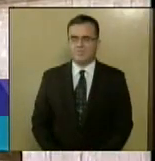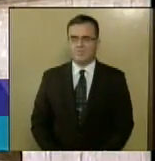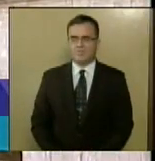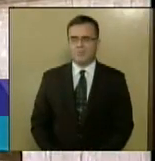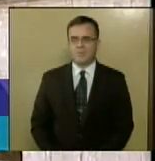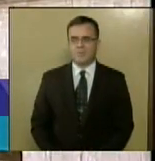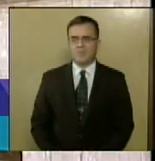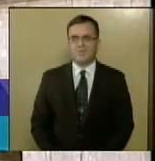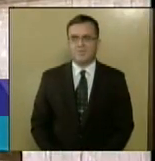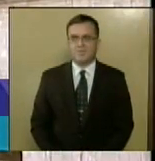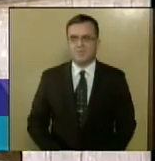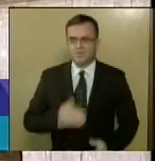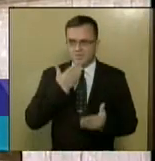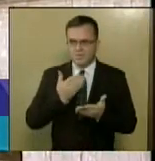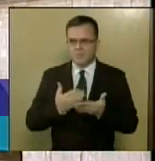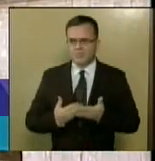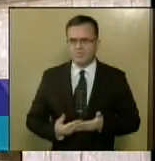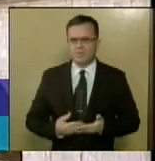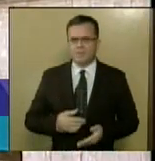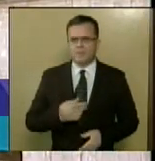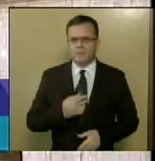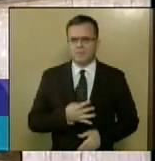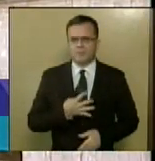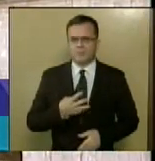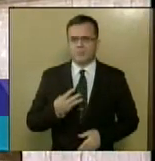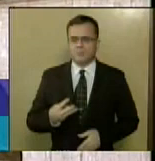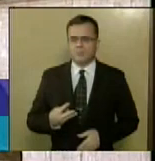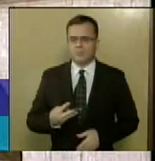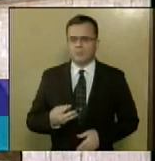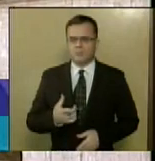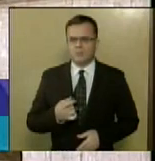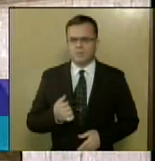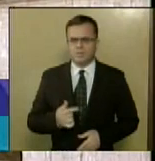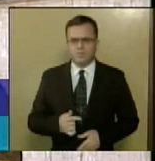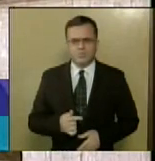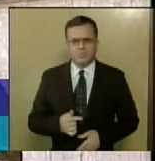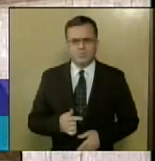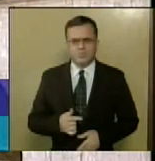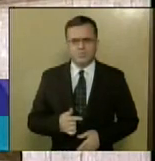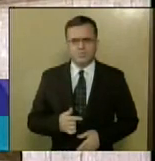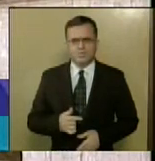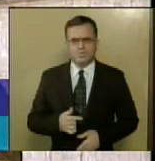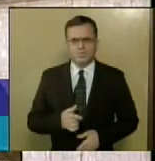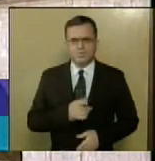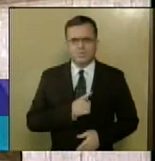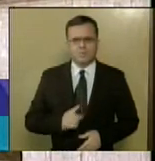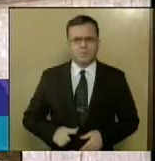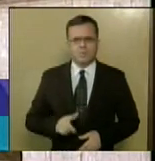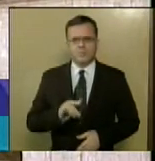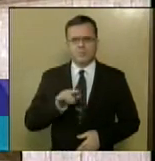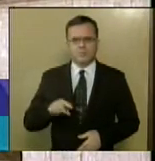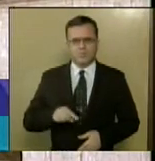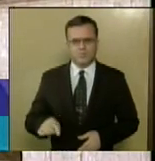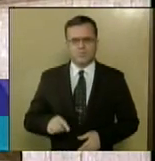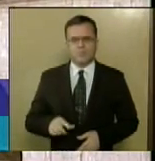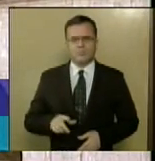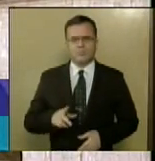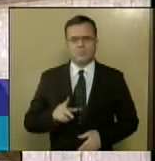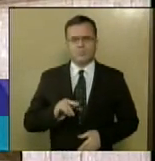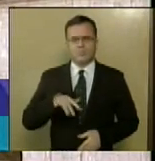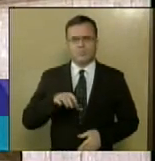Requerimento de número 453, 2017, de autoria dos deputados Luiz Mitidier e Luciano Pimentel.